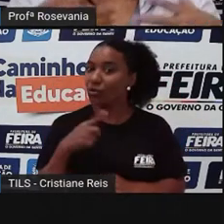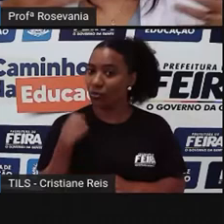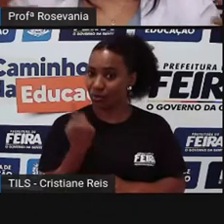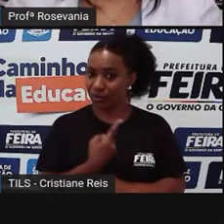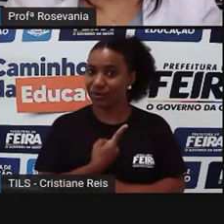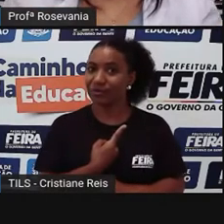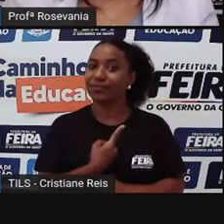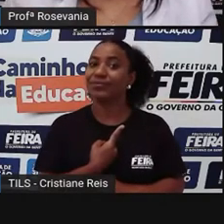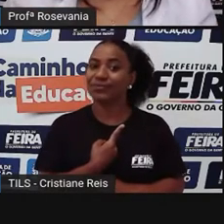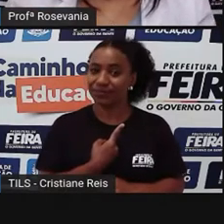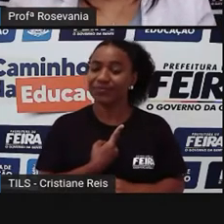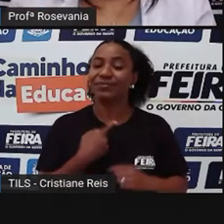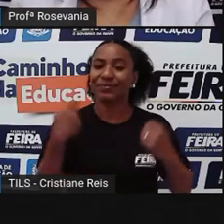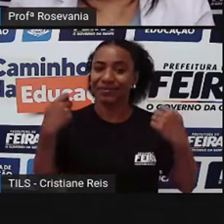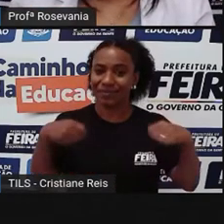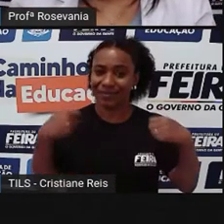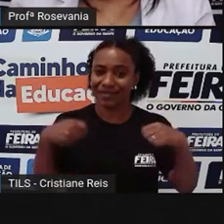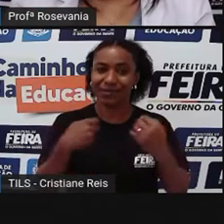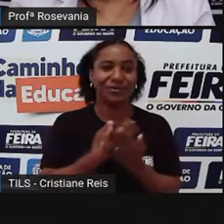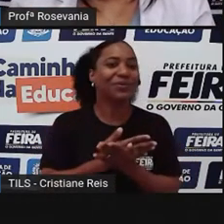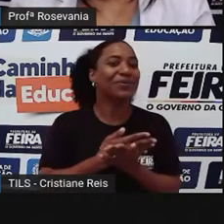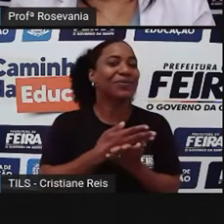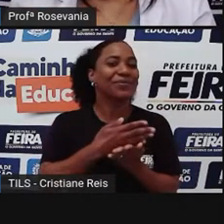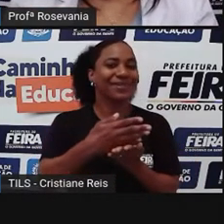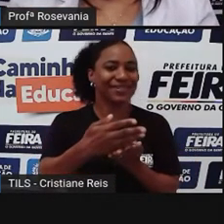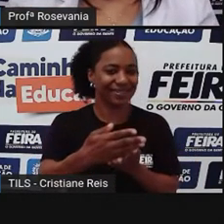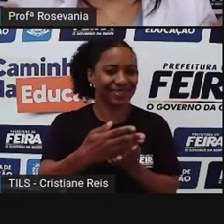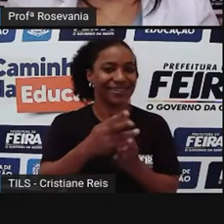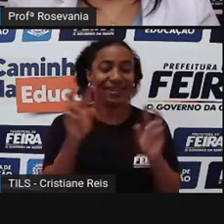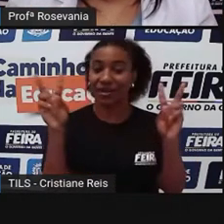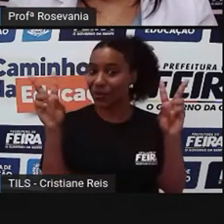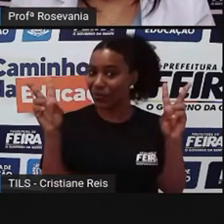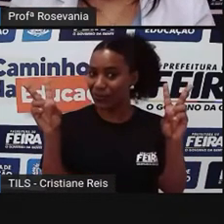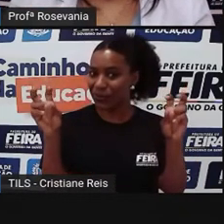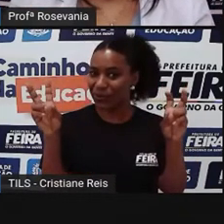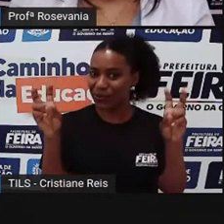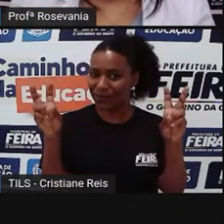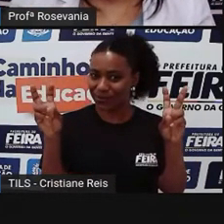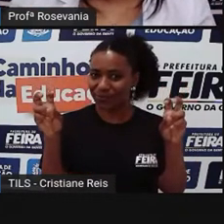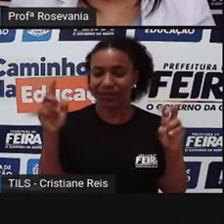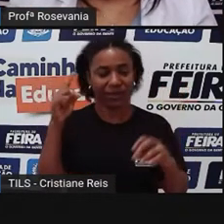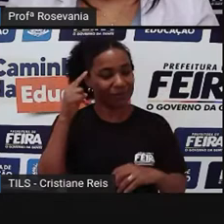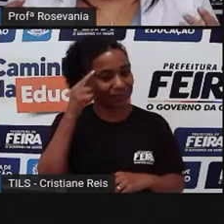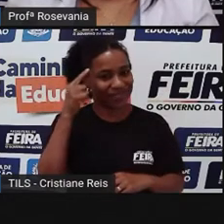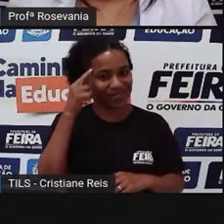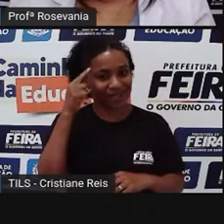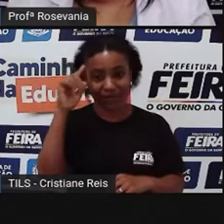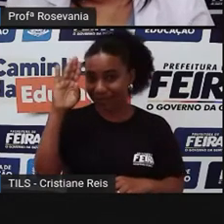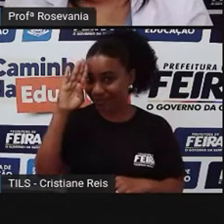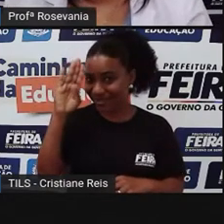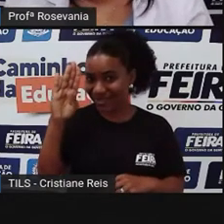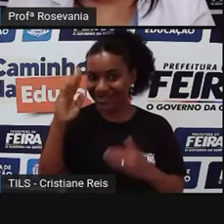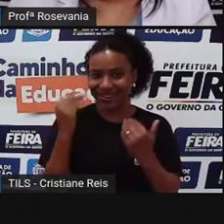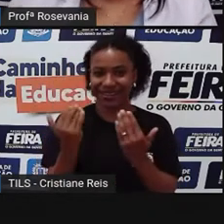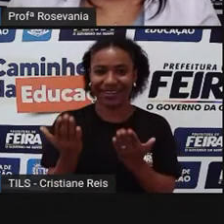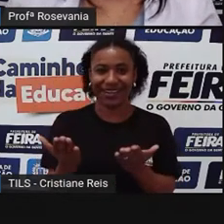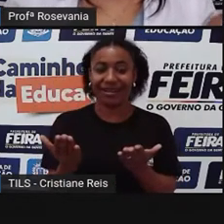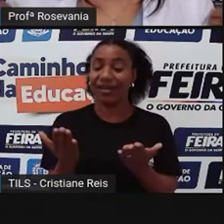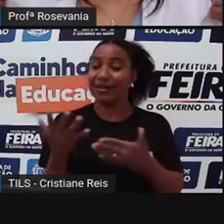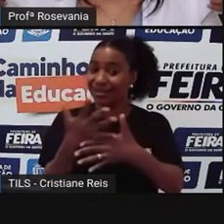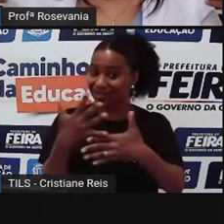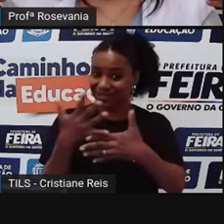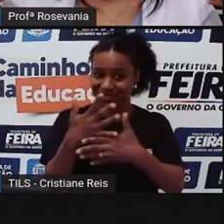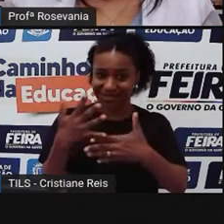digamos assim, um momento inicial, e esse momento inicial foi todo pensado na nossa cidade, na nossa princesinha do sertão,